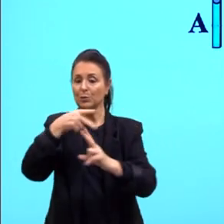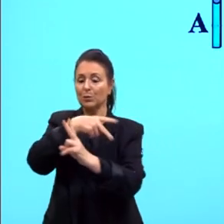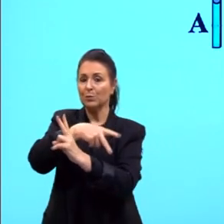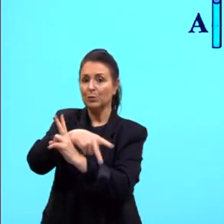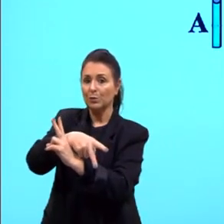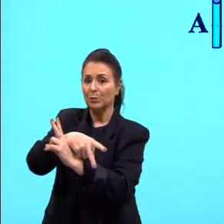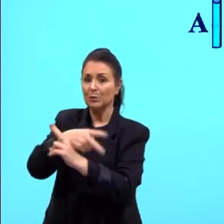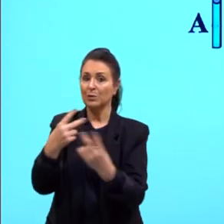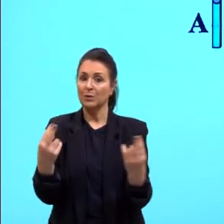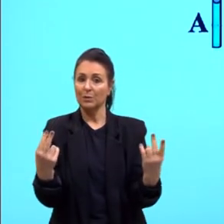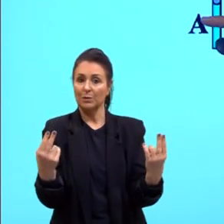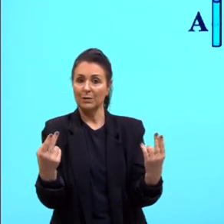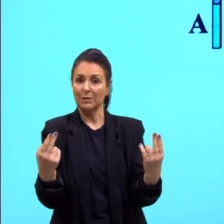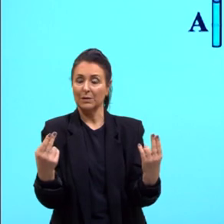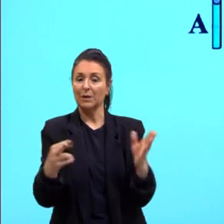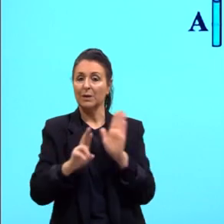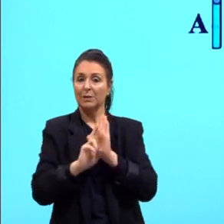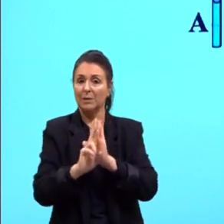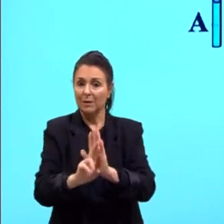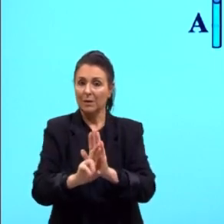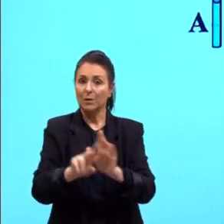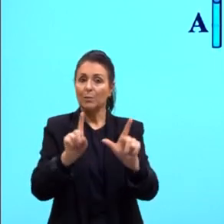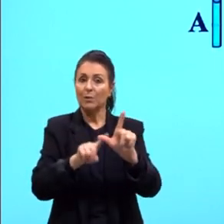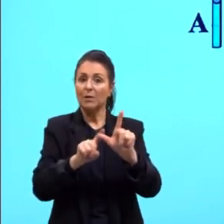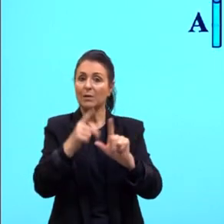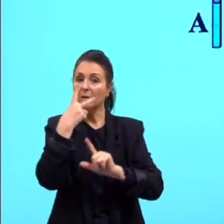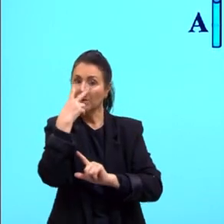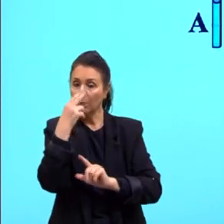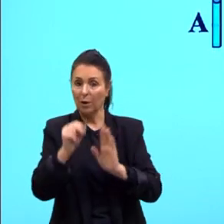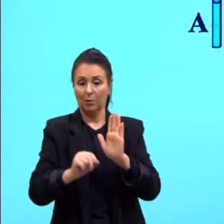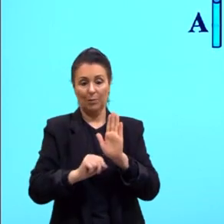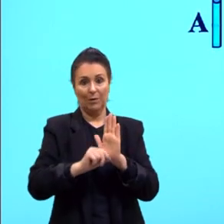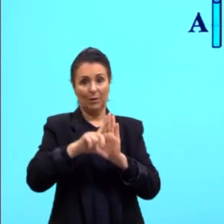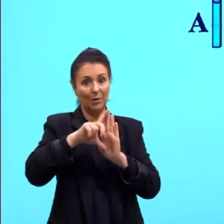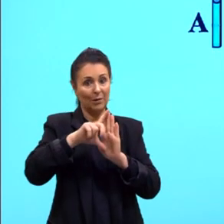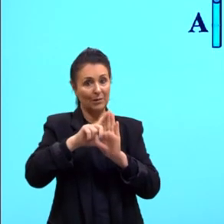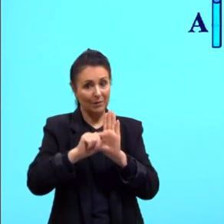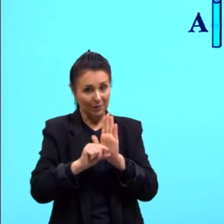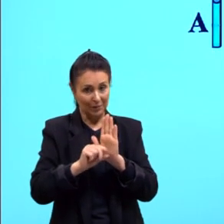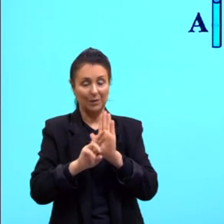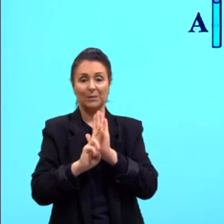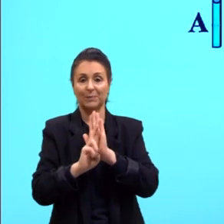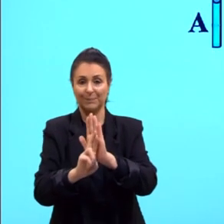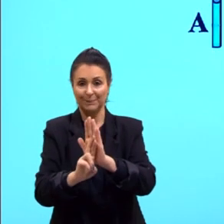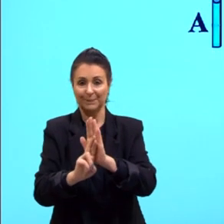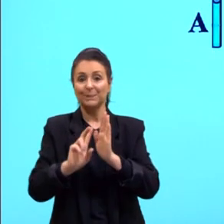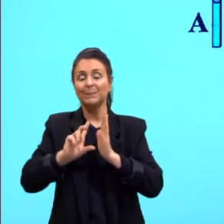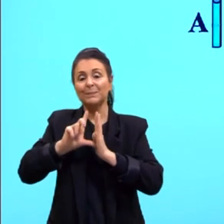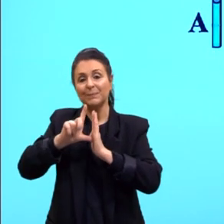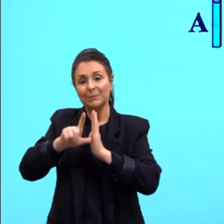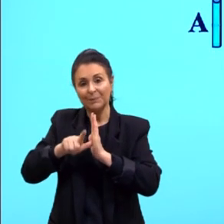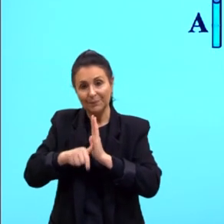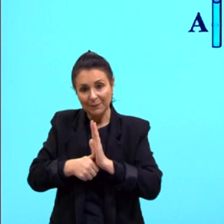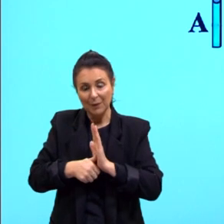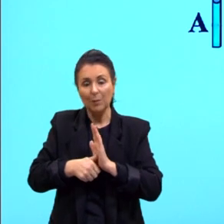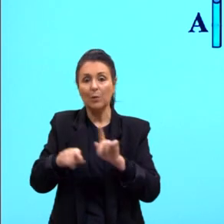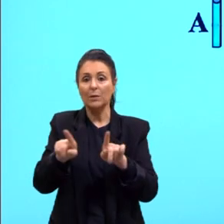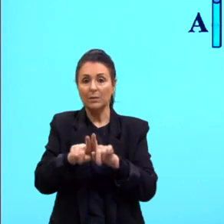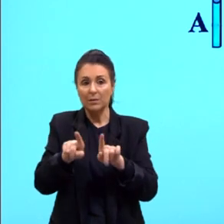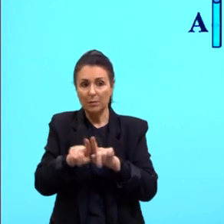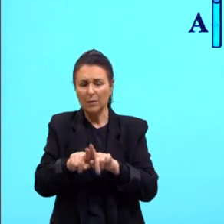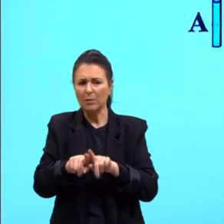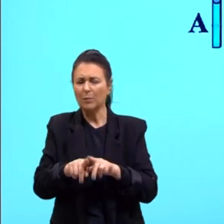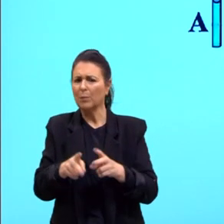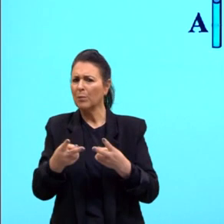lá, representado pela mesma letra, só que uma maiúscula e uma minúscula. E depois, vocês podem ouvir falar também,